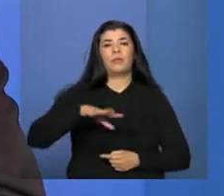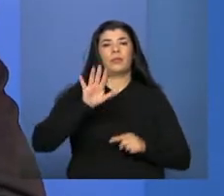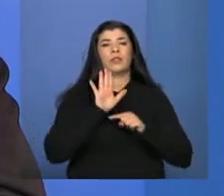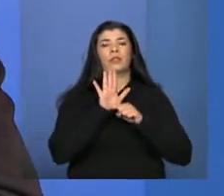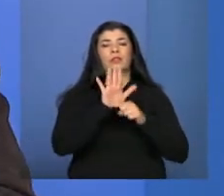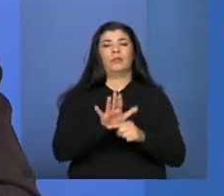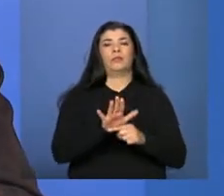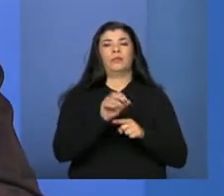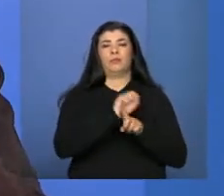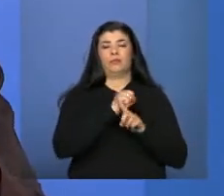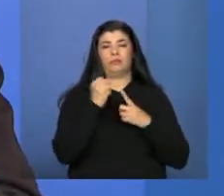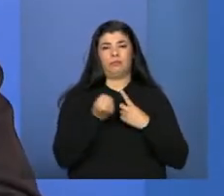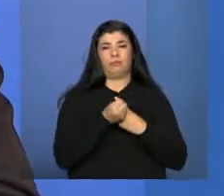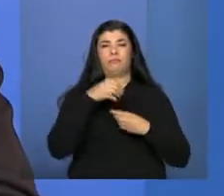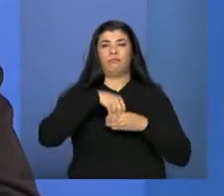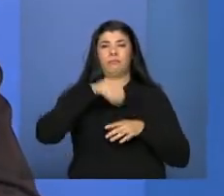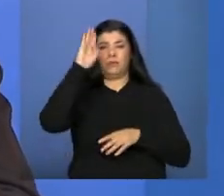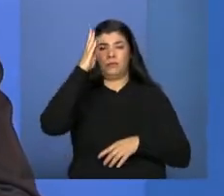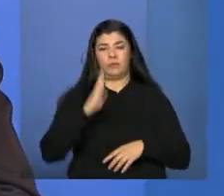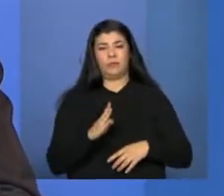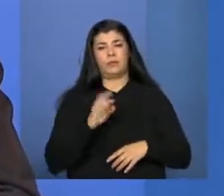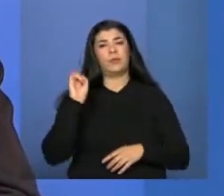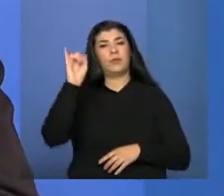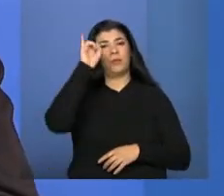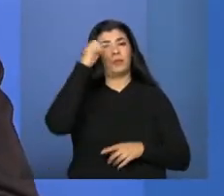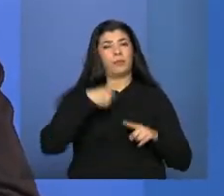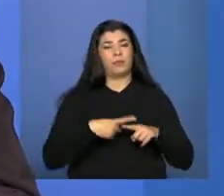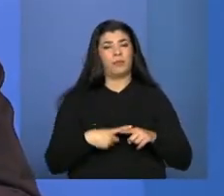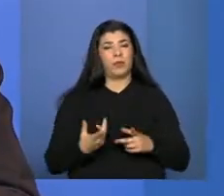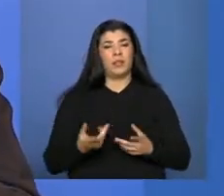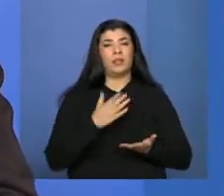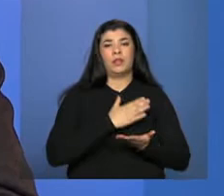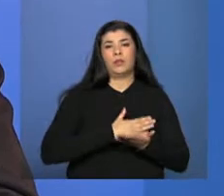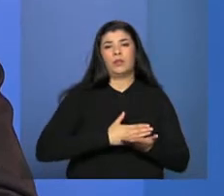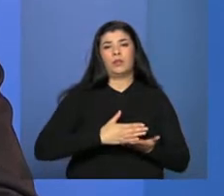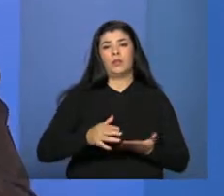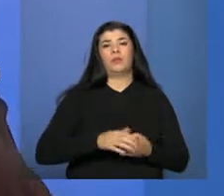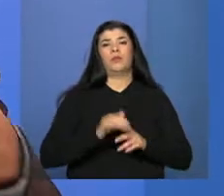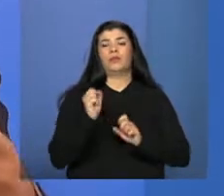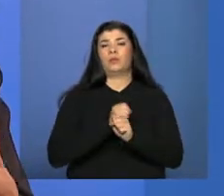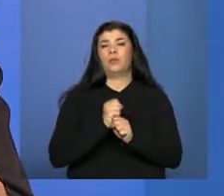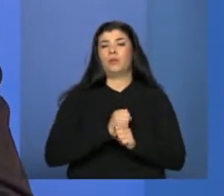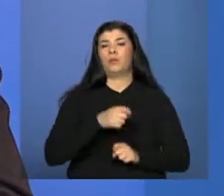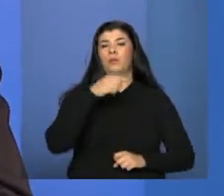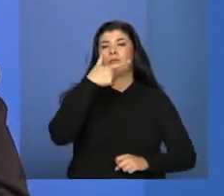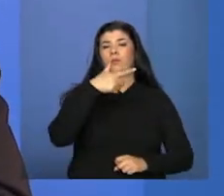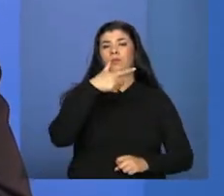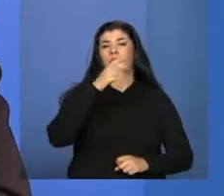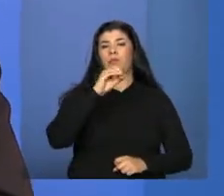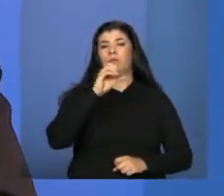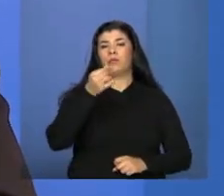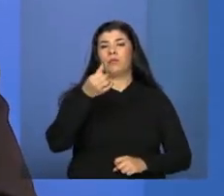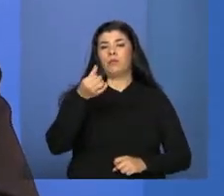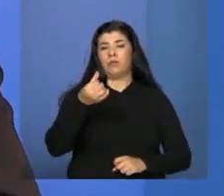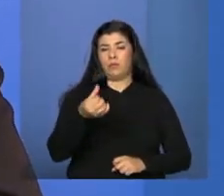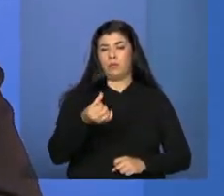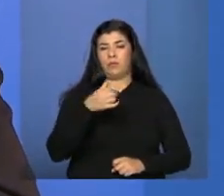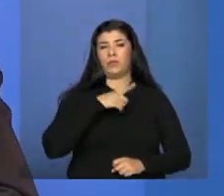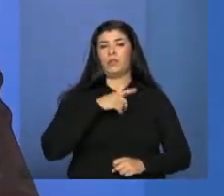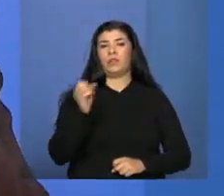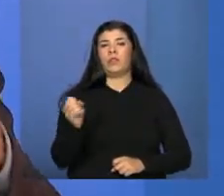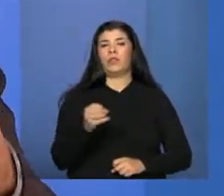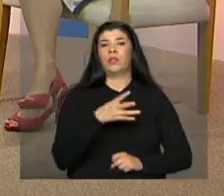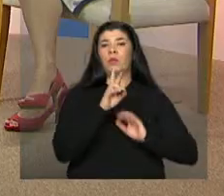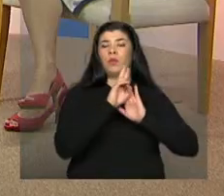brasileira. Então, essa é uma questão importante. A partir disso, em 2006, nós tivemos a norma operacional básica de recursos humanos,